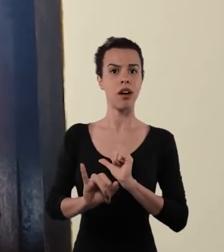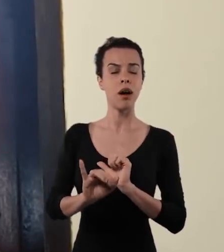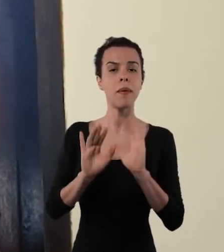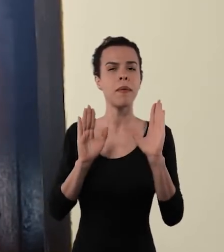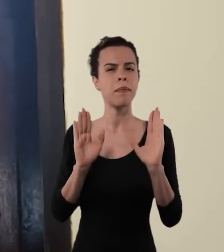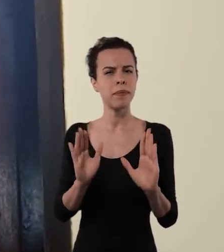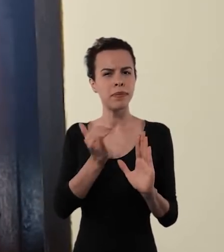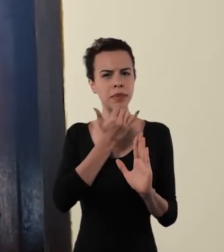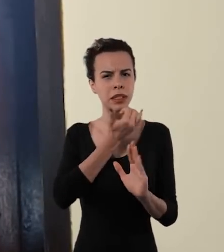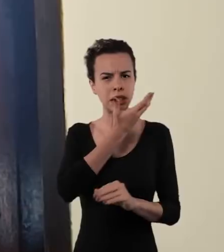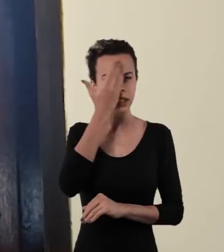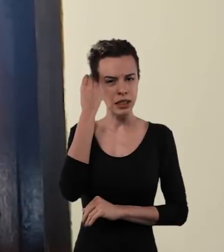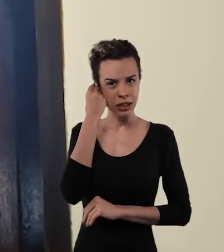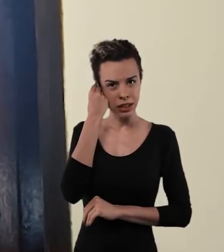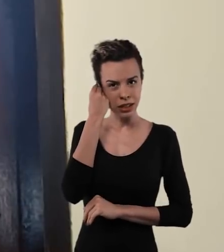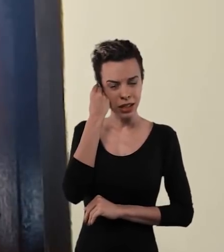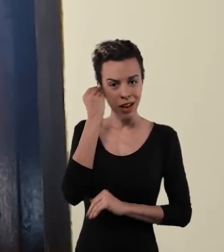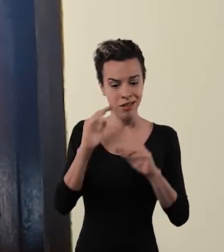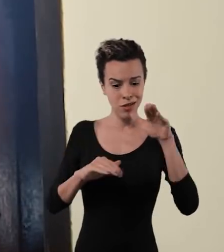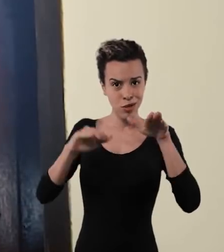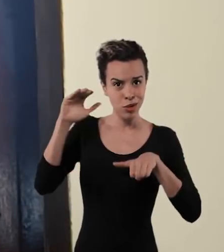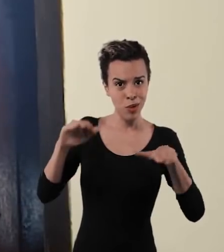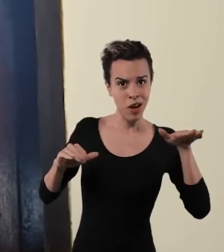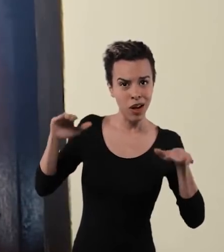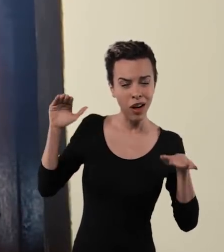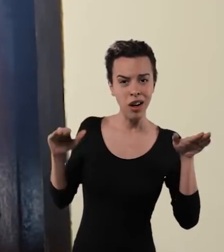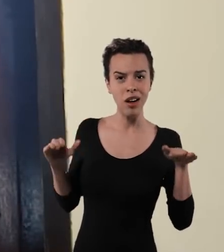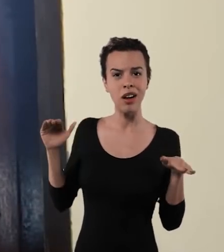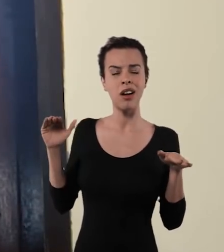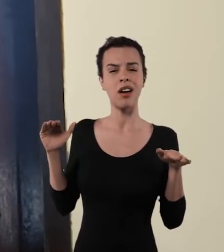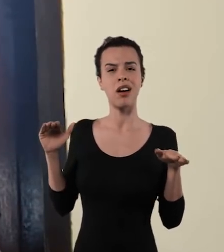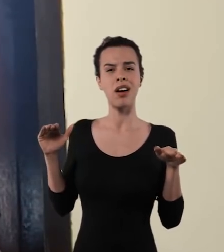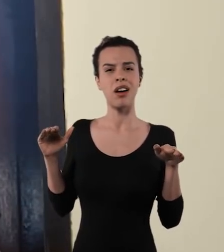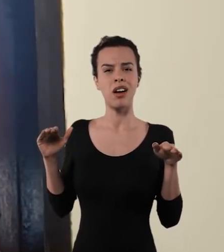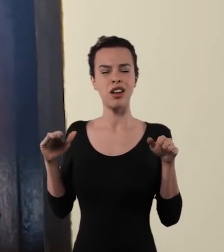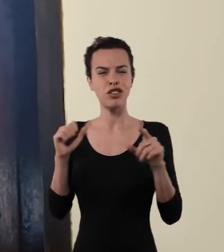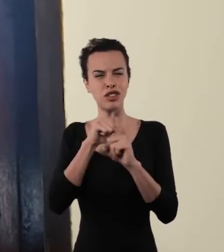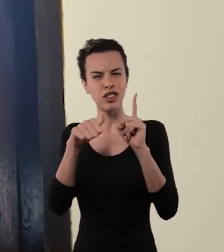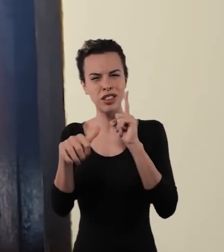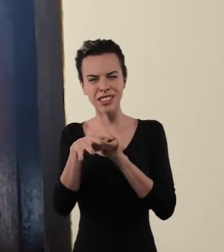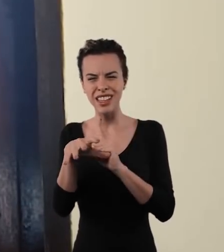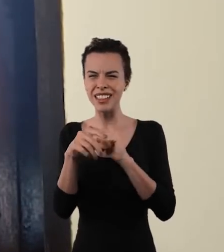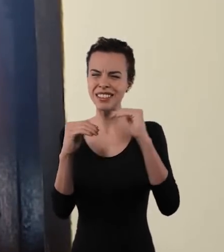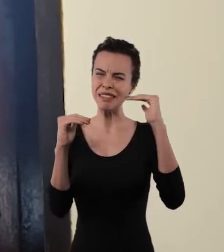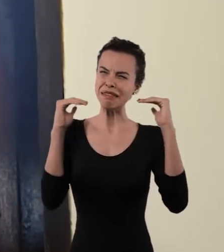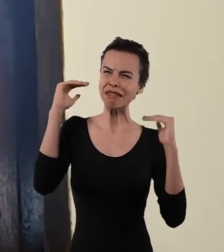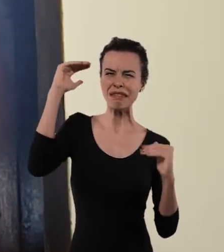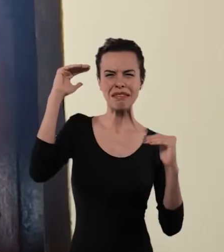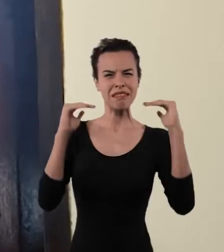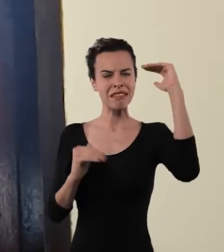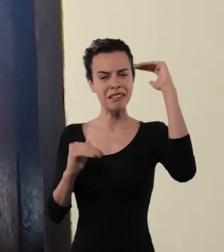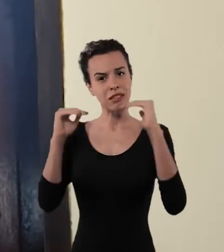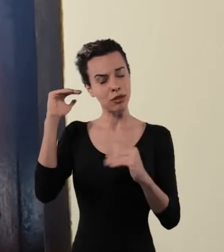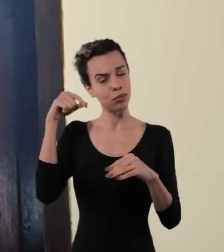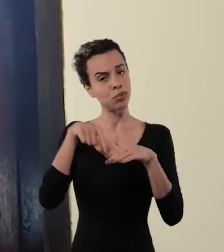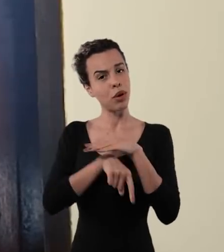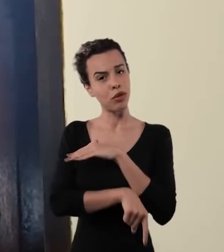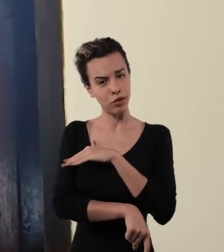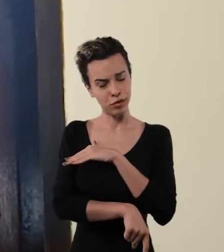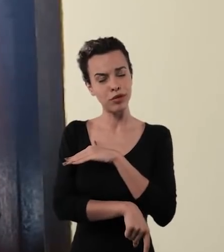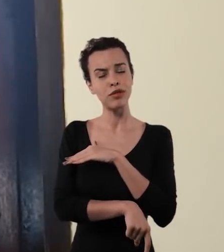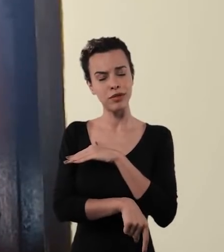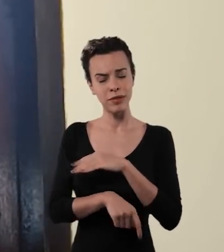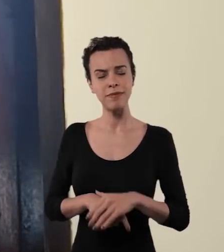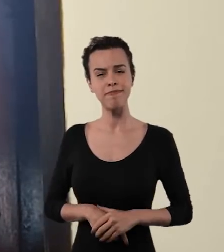Entretanto, a gente esquece que as desigualdades, que os disparates sociais, eles são muito mais profundos